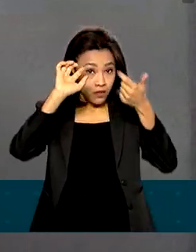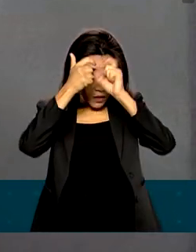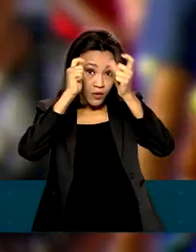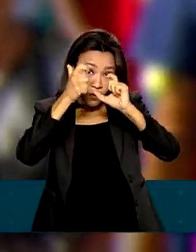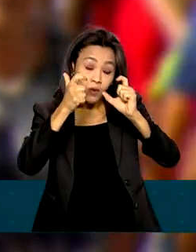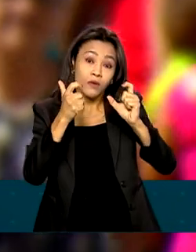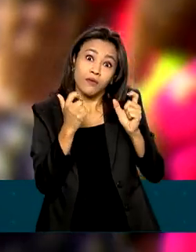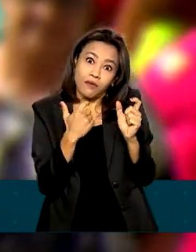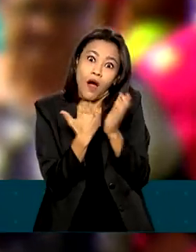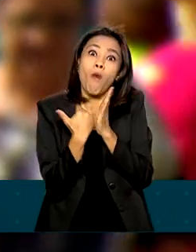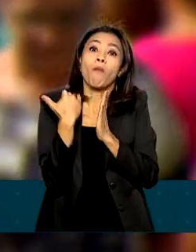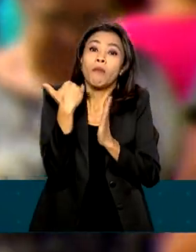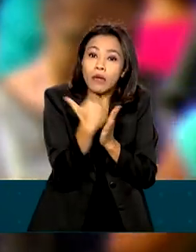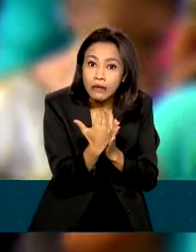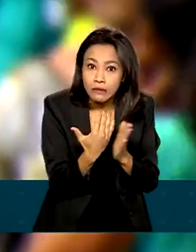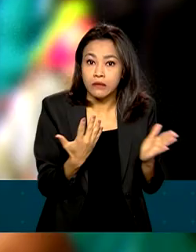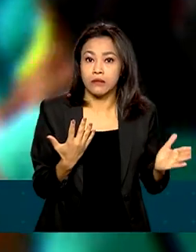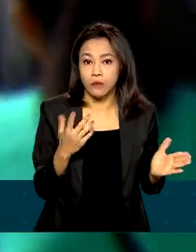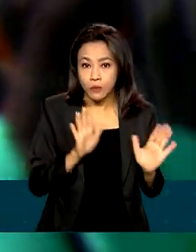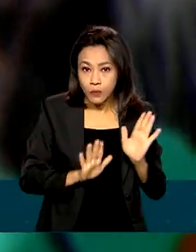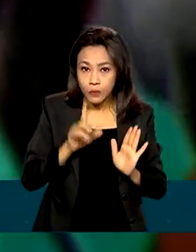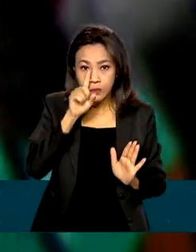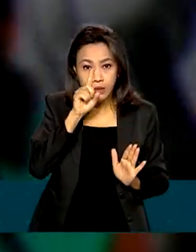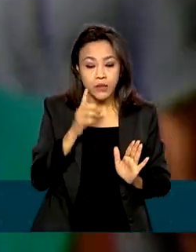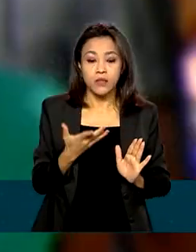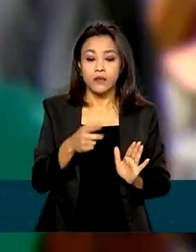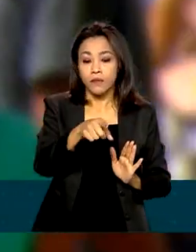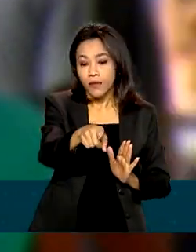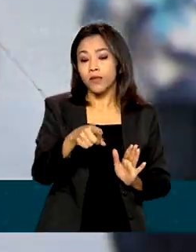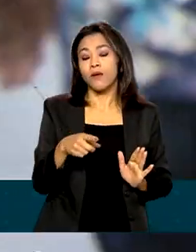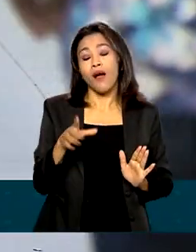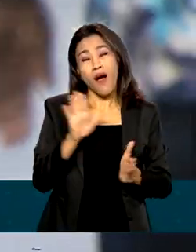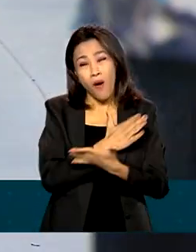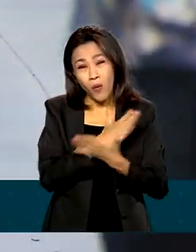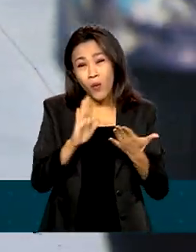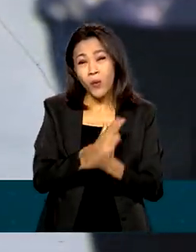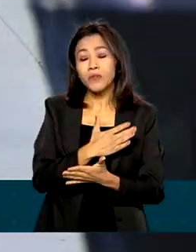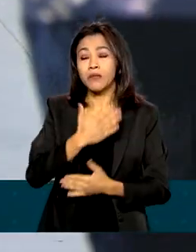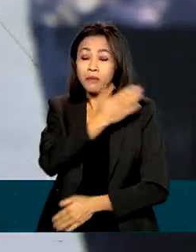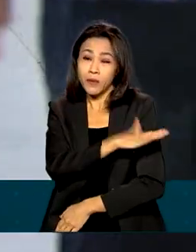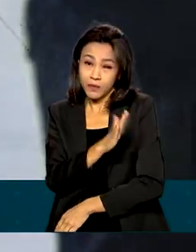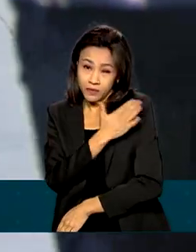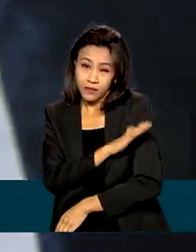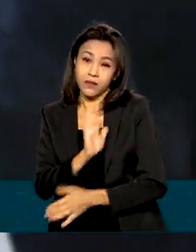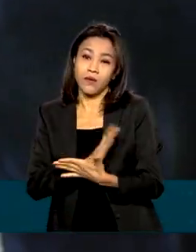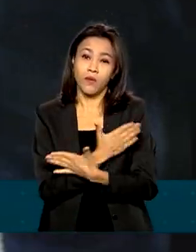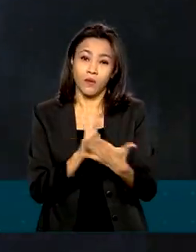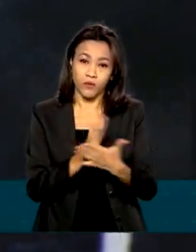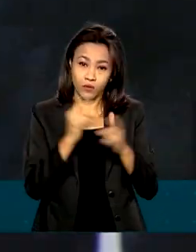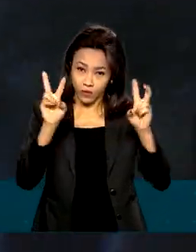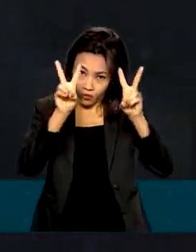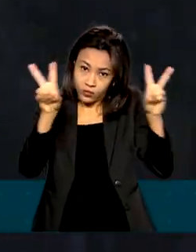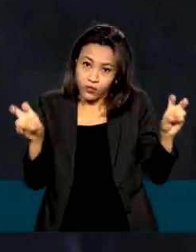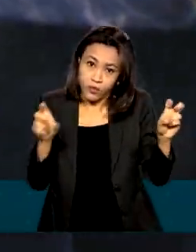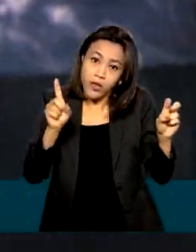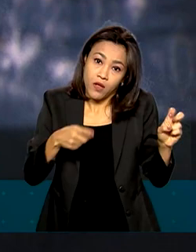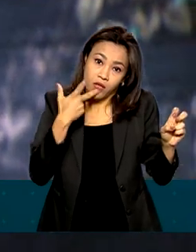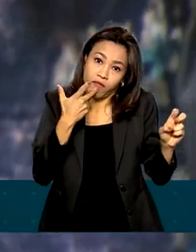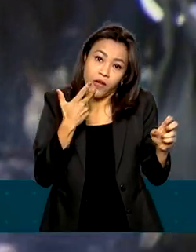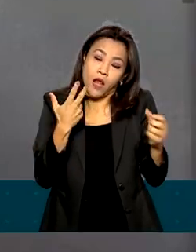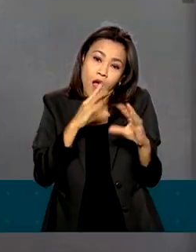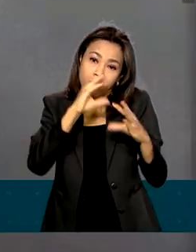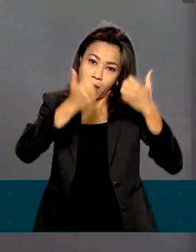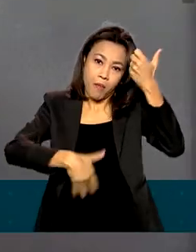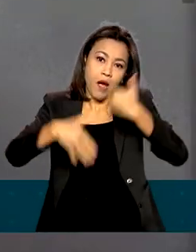aumentado. O tema é ainda visto como tabu, por isso, a melhor forma de prevenir o suicídio é falar sobre o